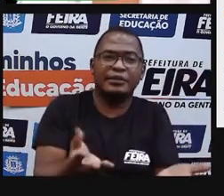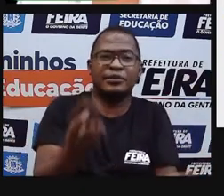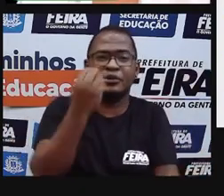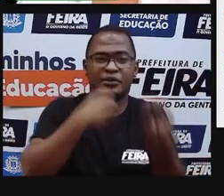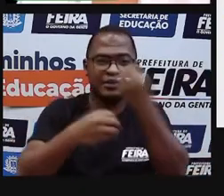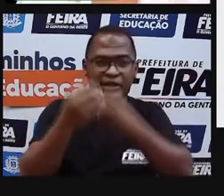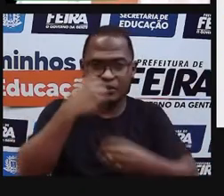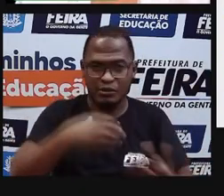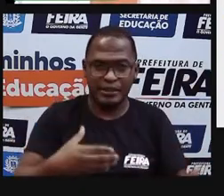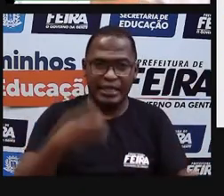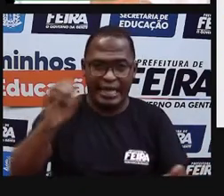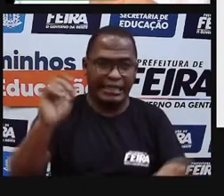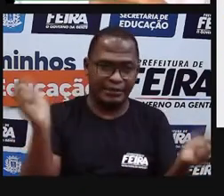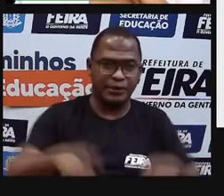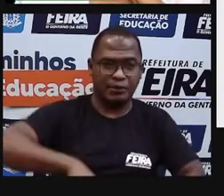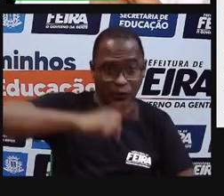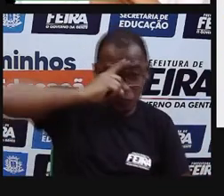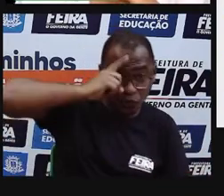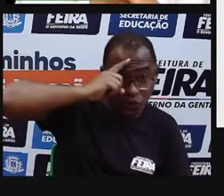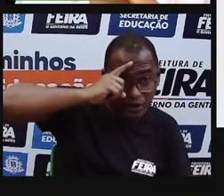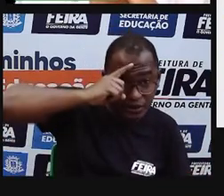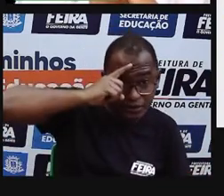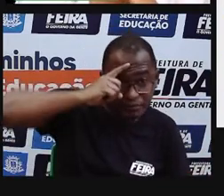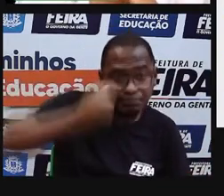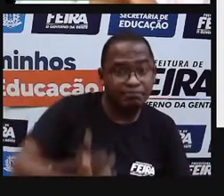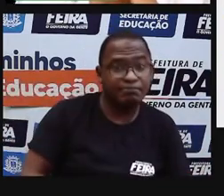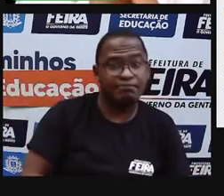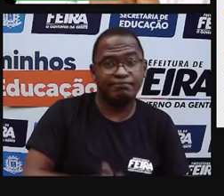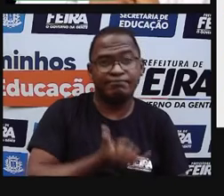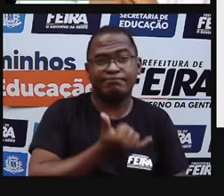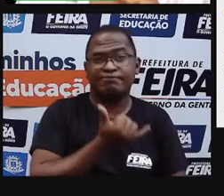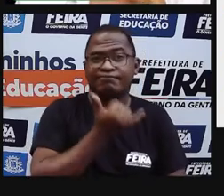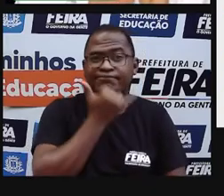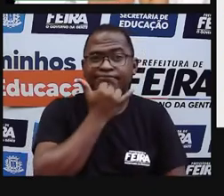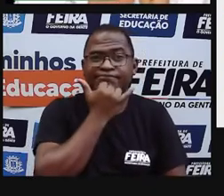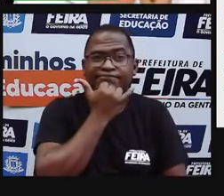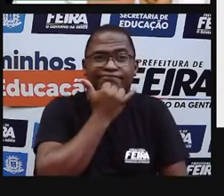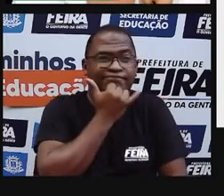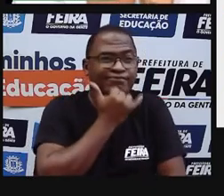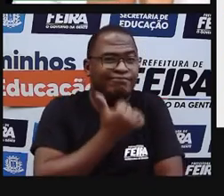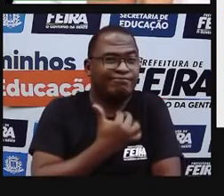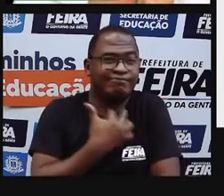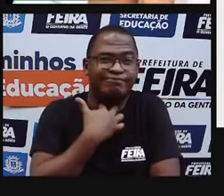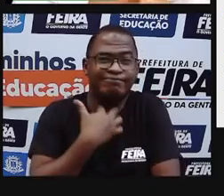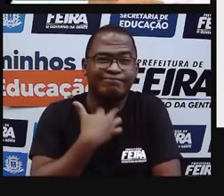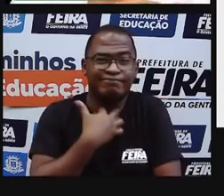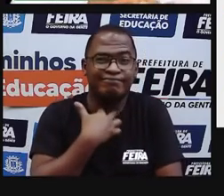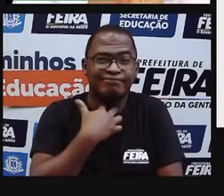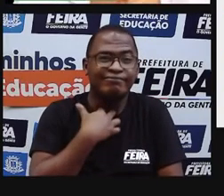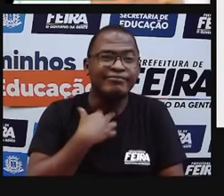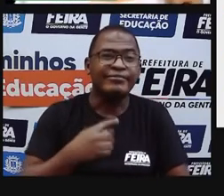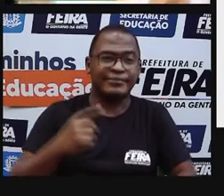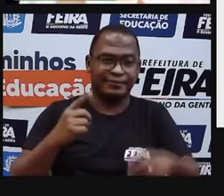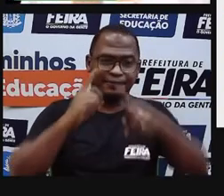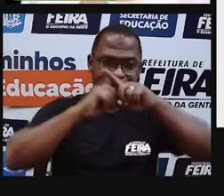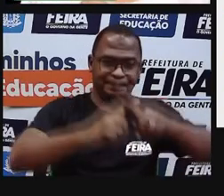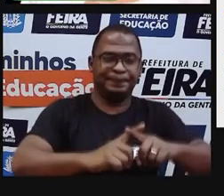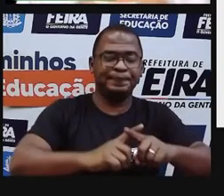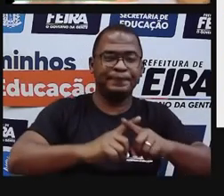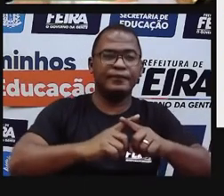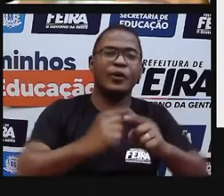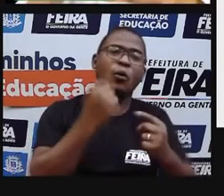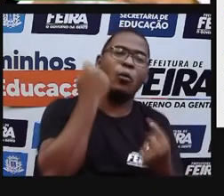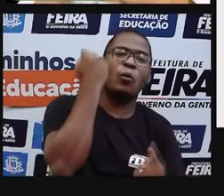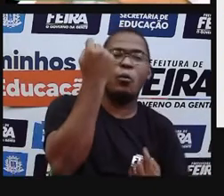final de semana. Eu descarto totalmente. Vou colocar aqui de vez em quando. Vamos ver?